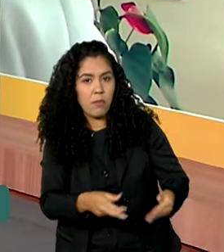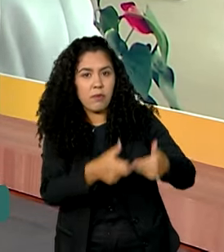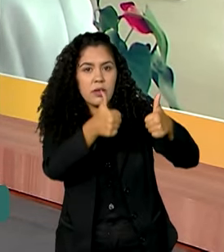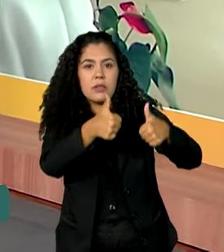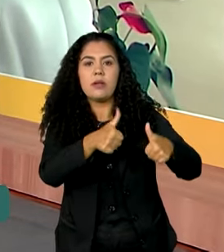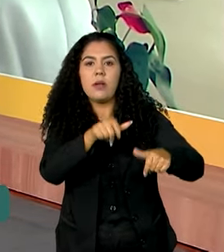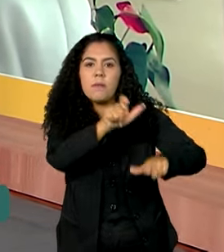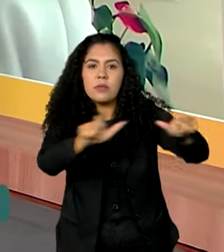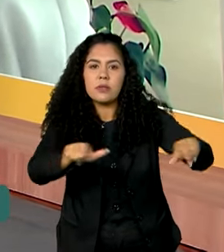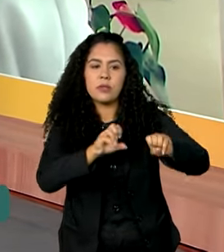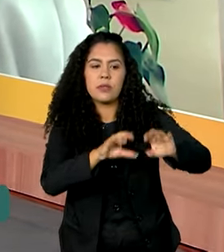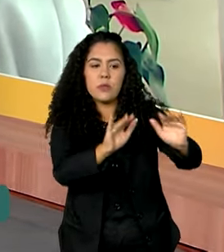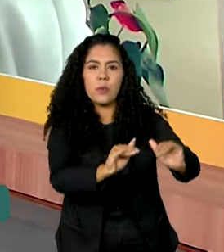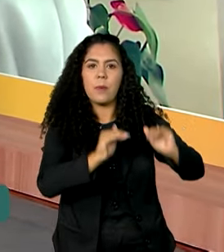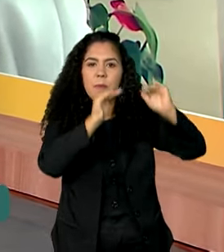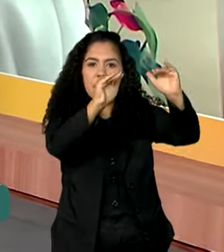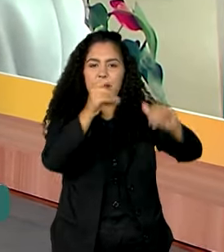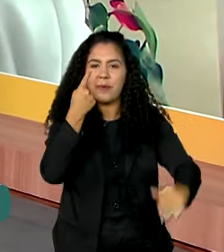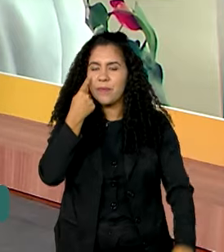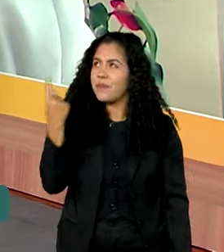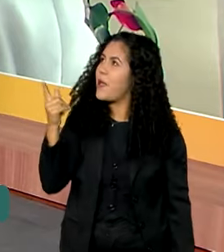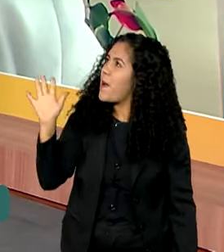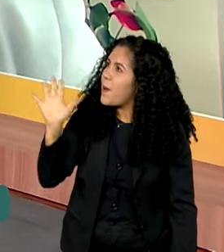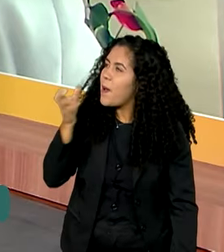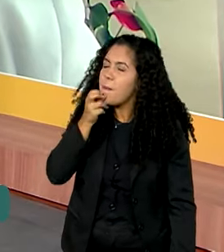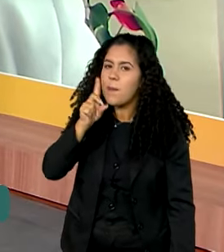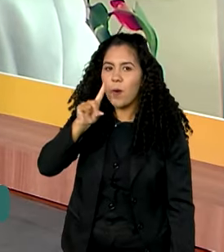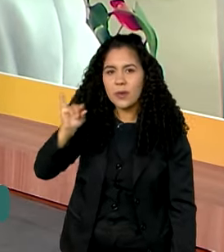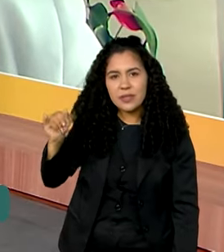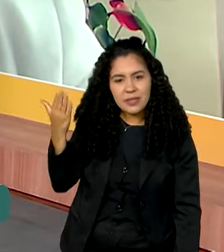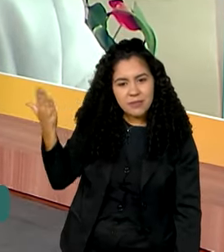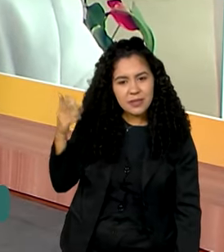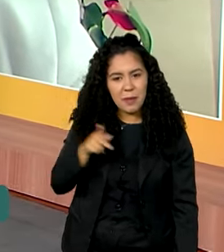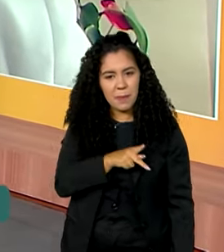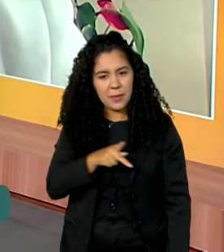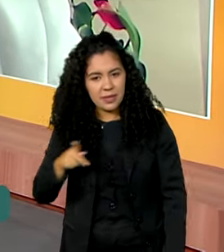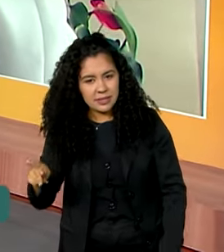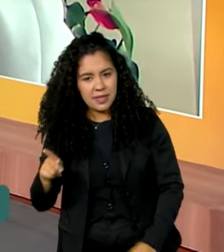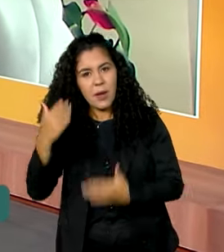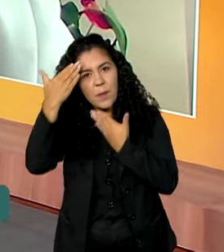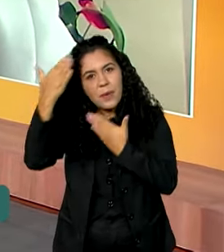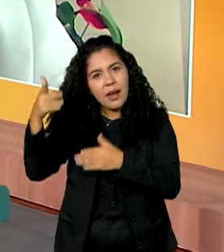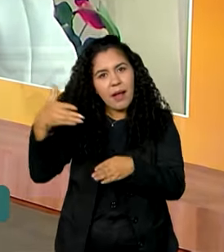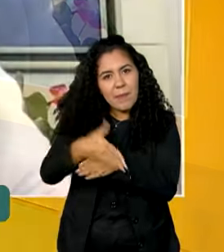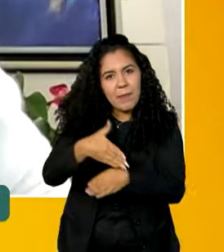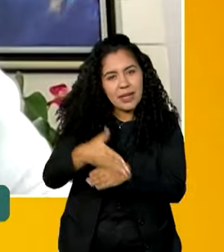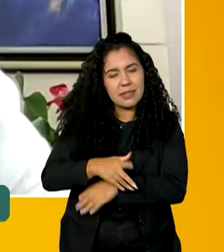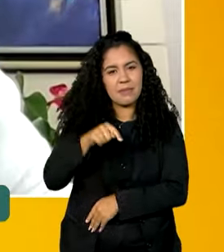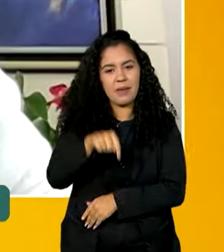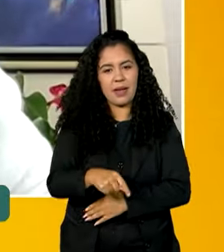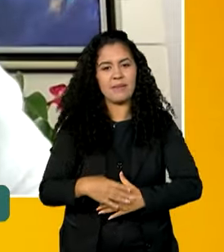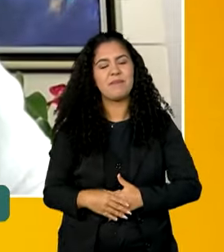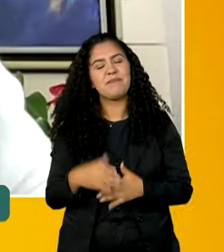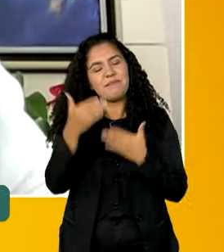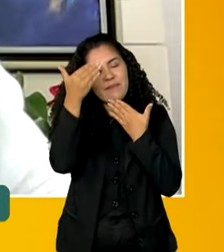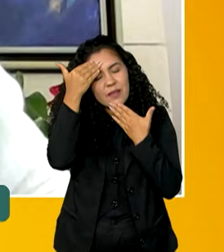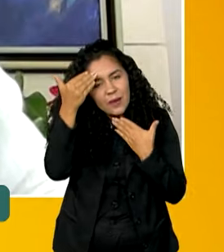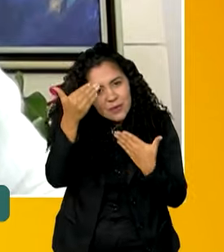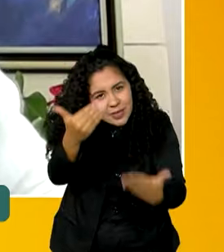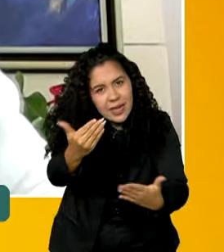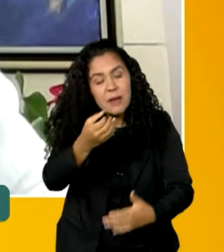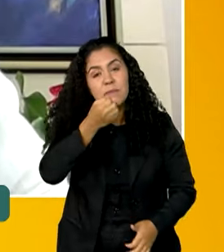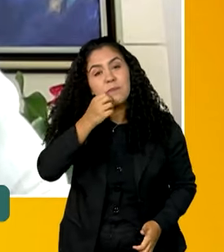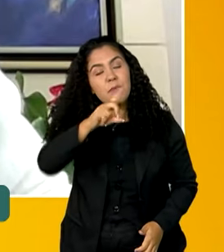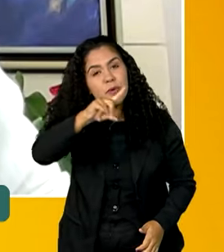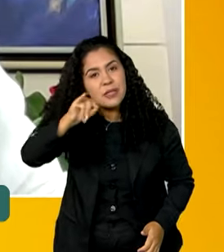Superior. Bom dia, presidente! Obrigada por participar do Brasil em Dia! Muito obrigada! Bom dia,